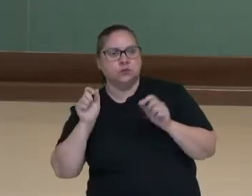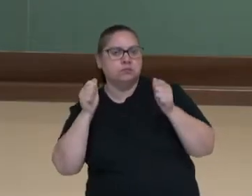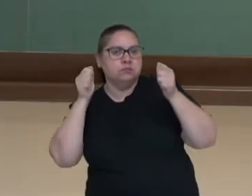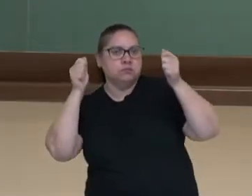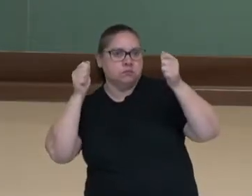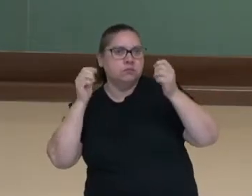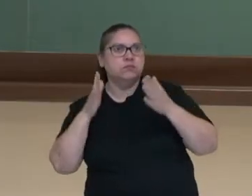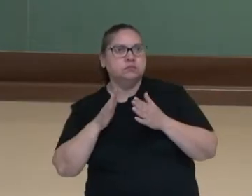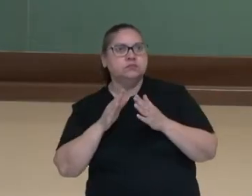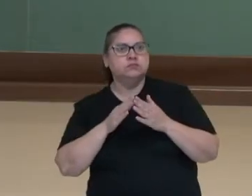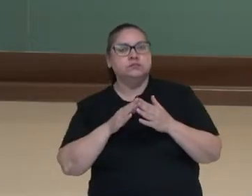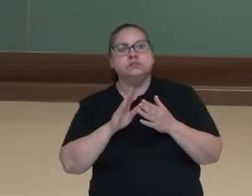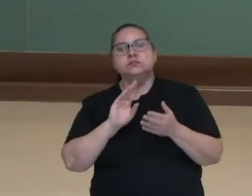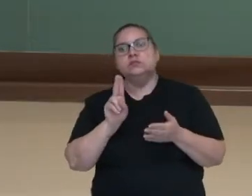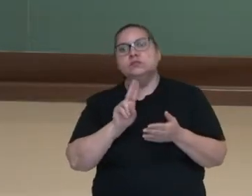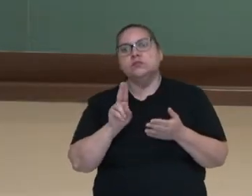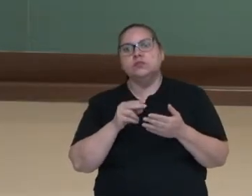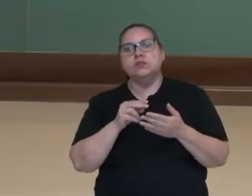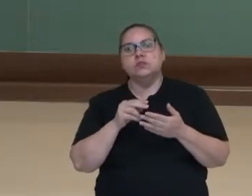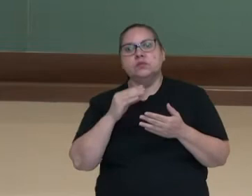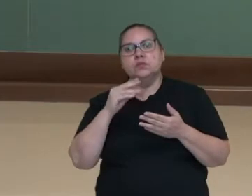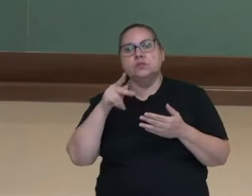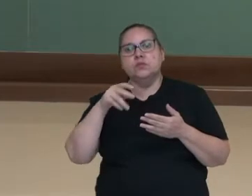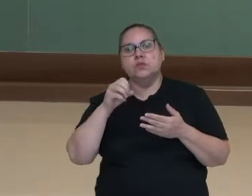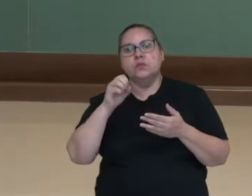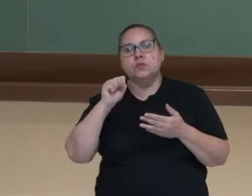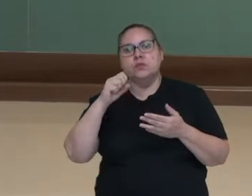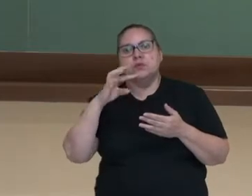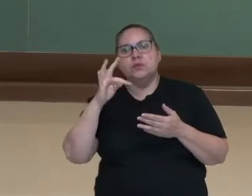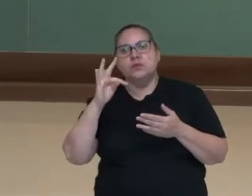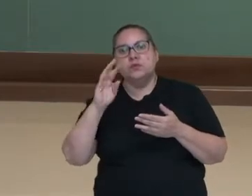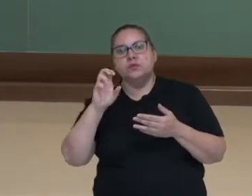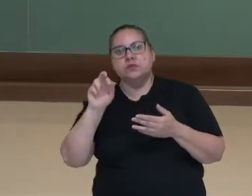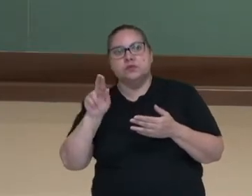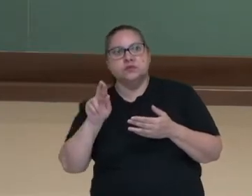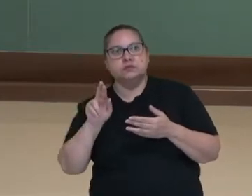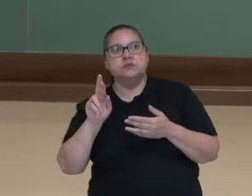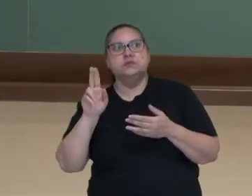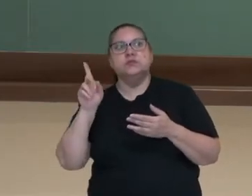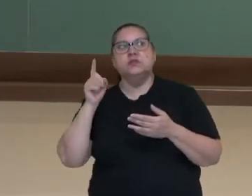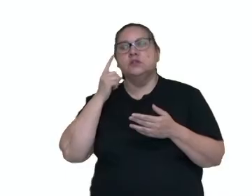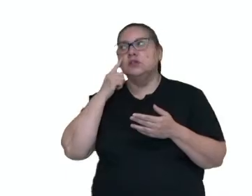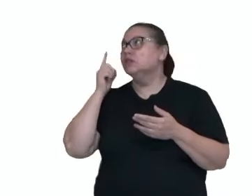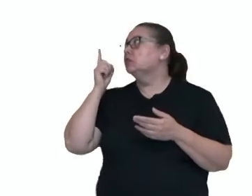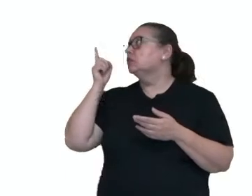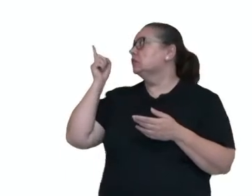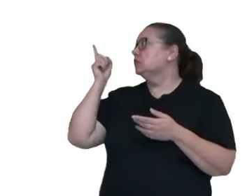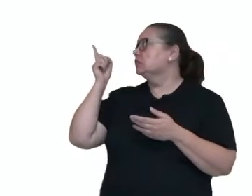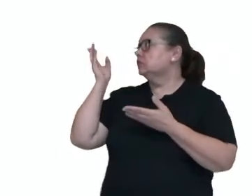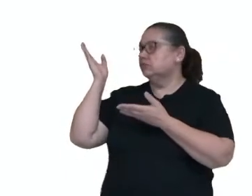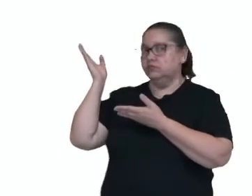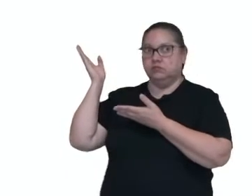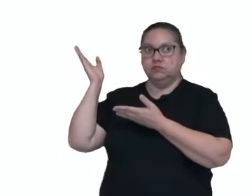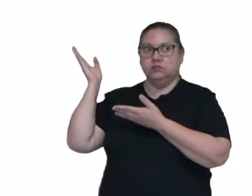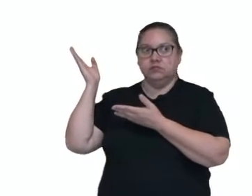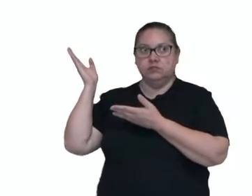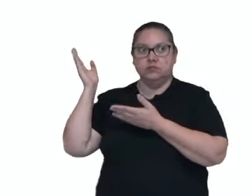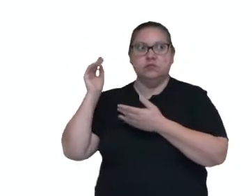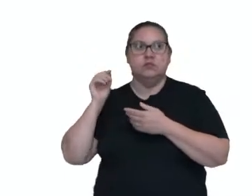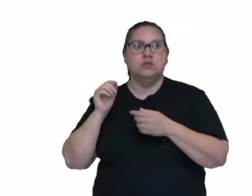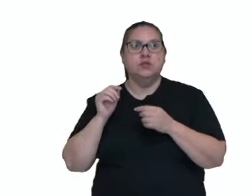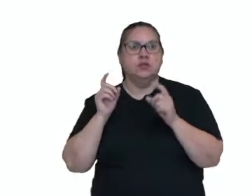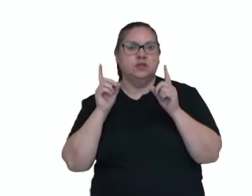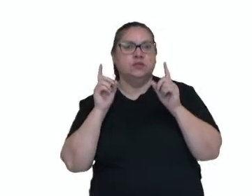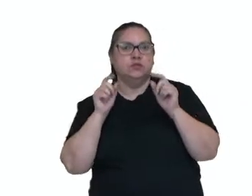queiram chamar, né? Aqui nós temos o exemplo do pôster da fotógrafa e diretora de cinema, Mika Nina